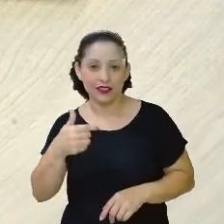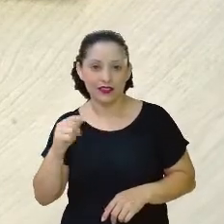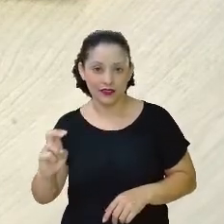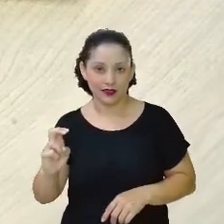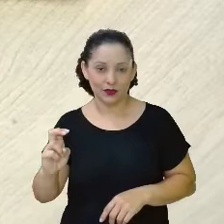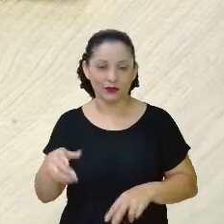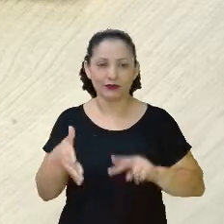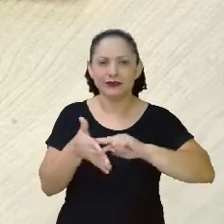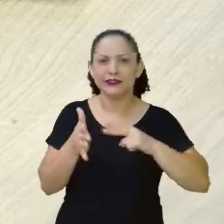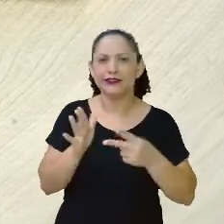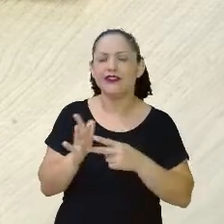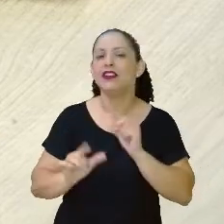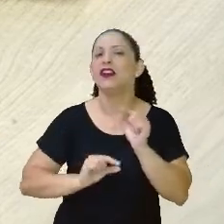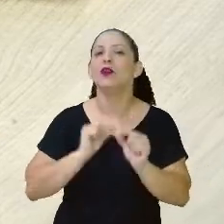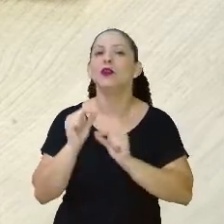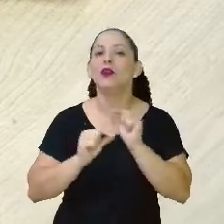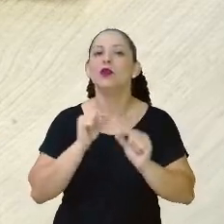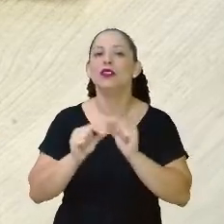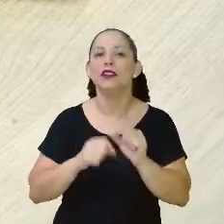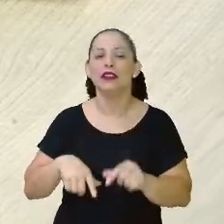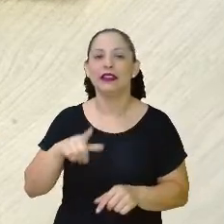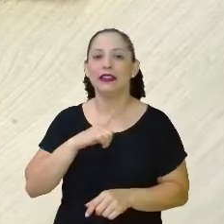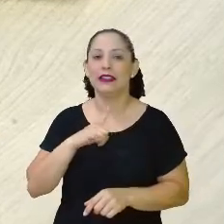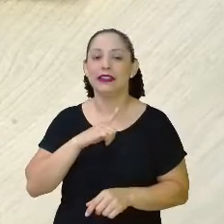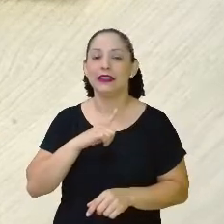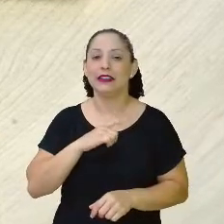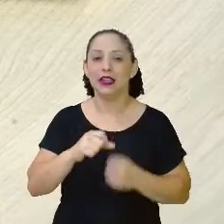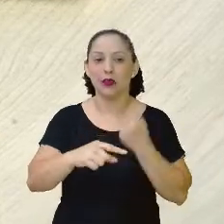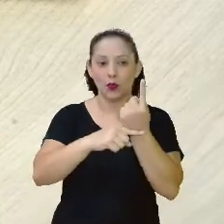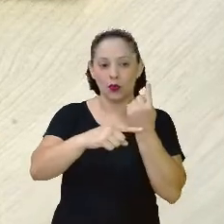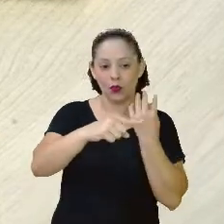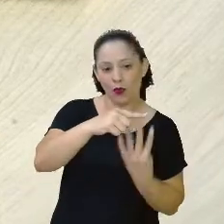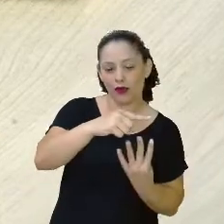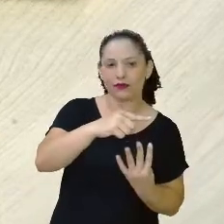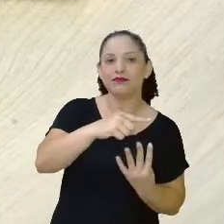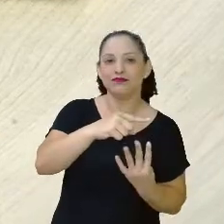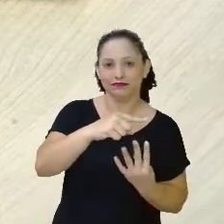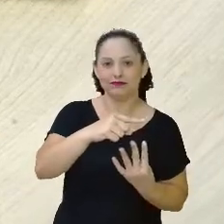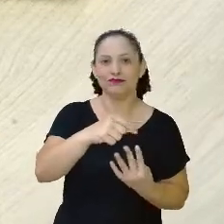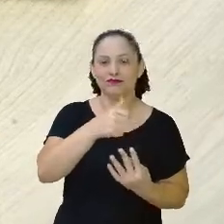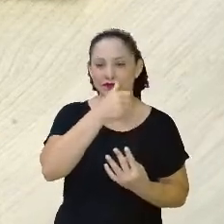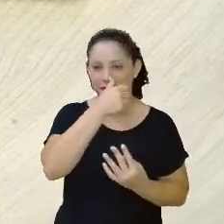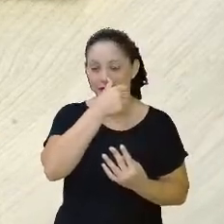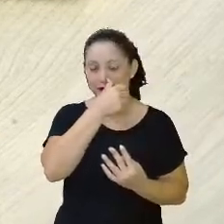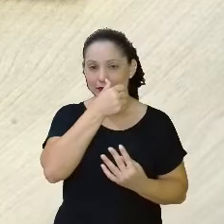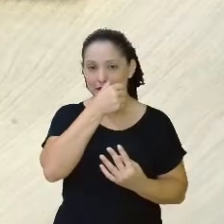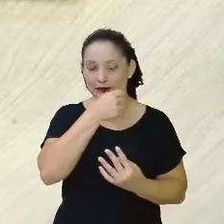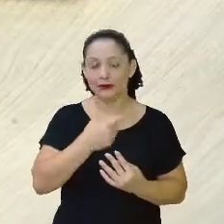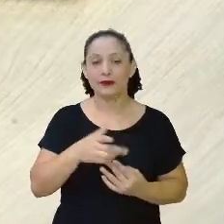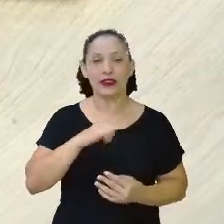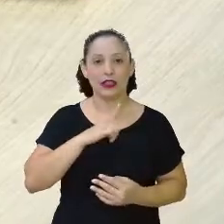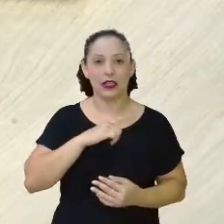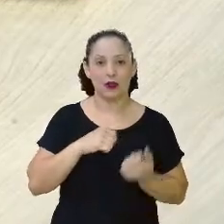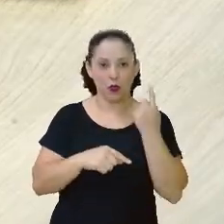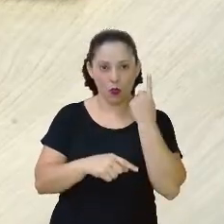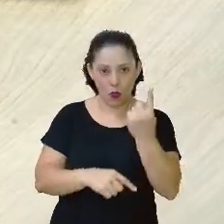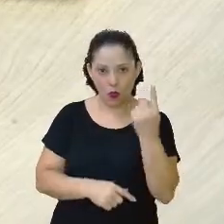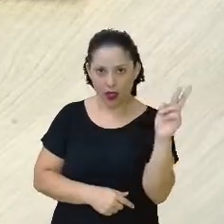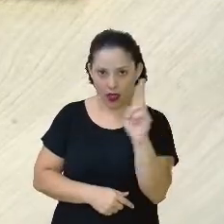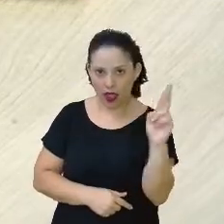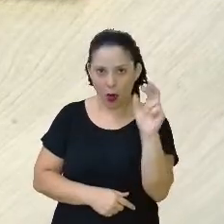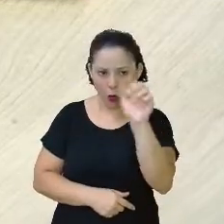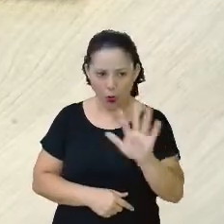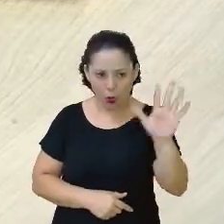real, significa que eu tenho um quarto da fração do real, certo? O inteiro é um real, mas